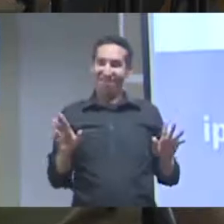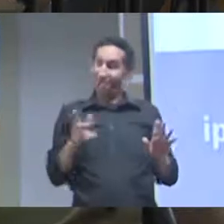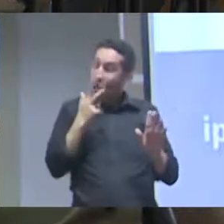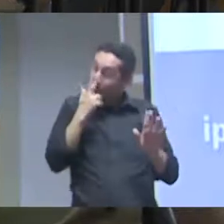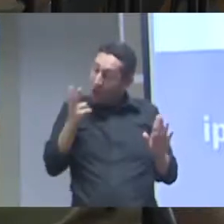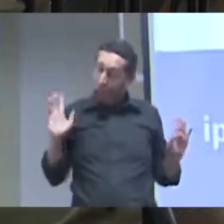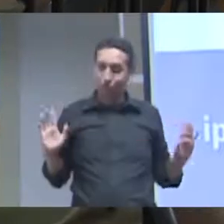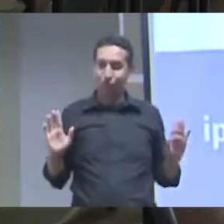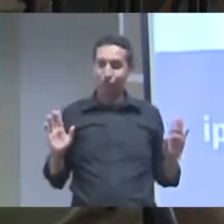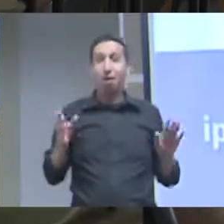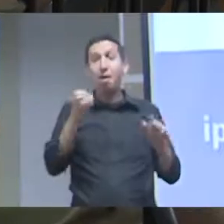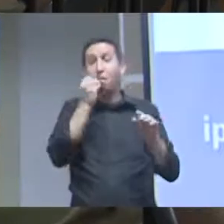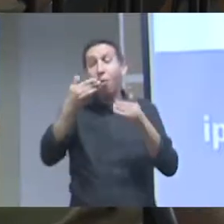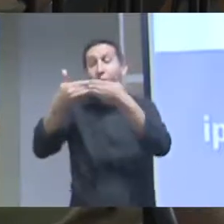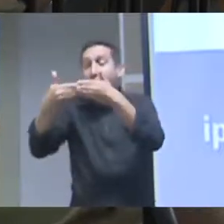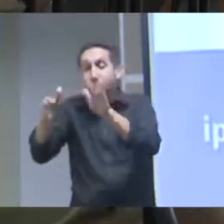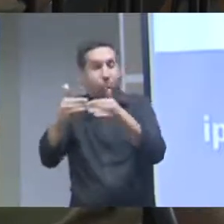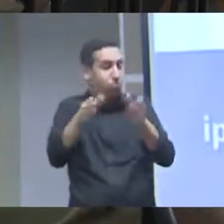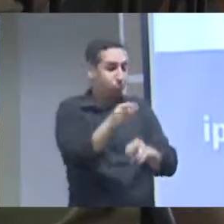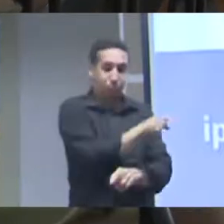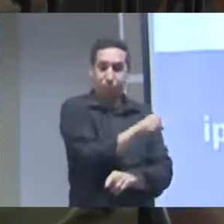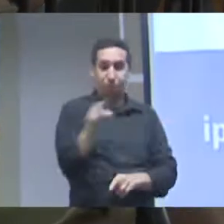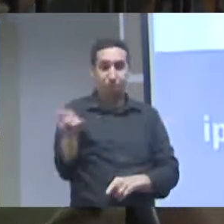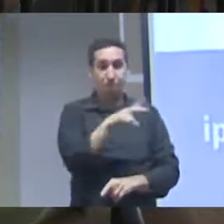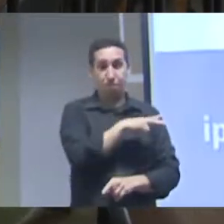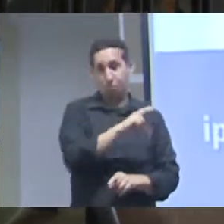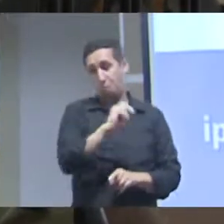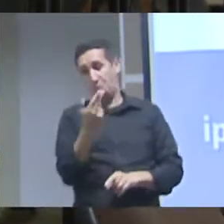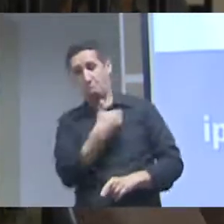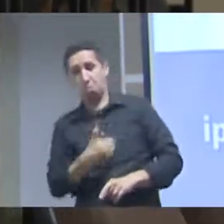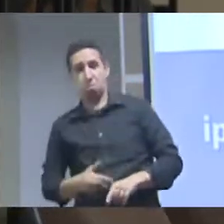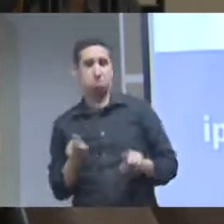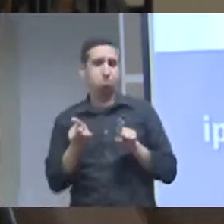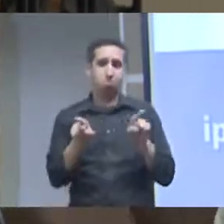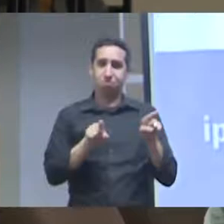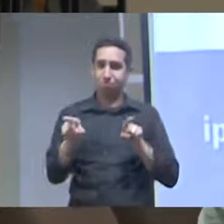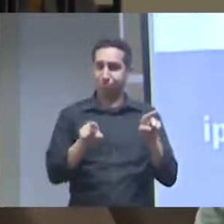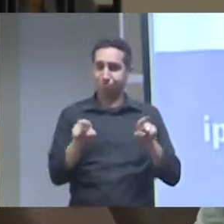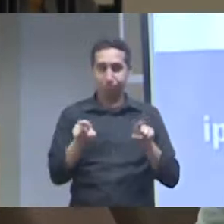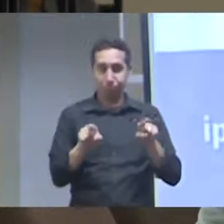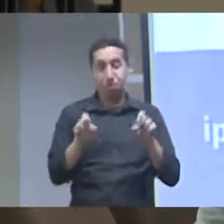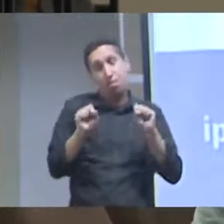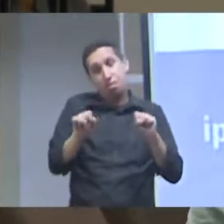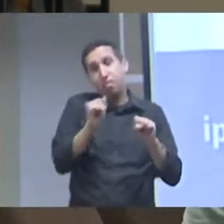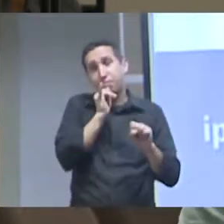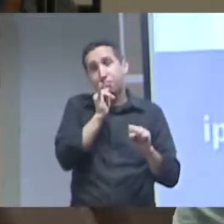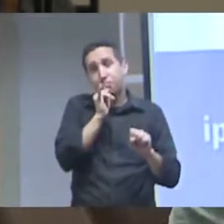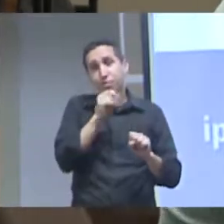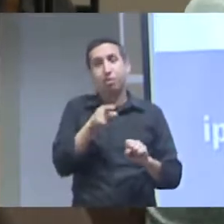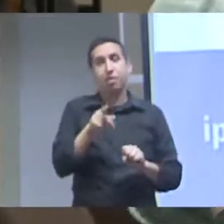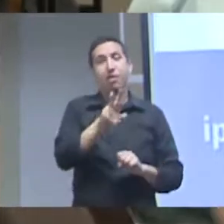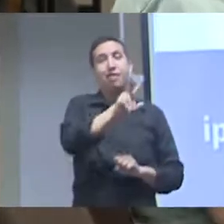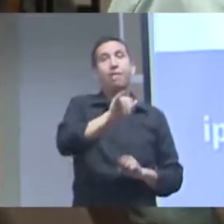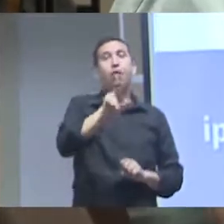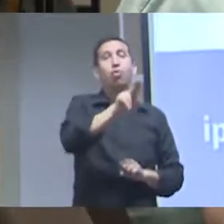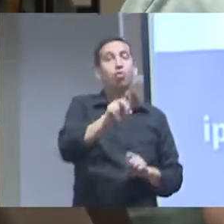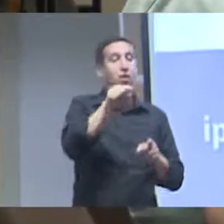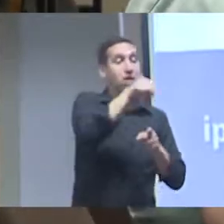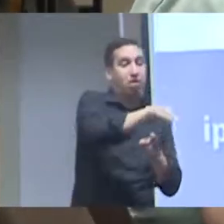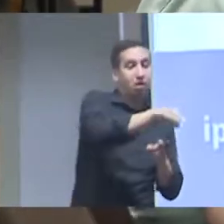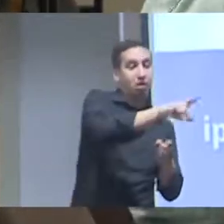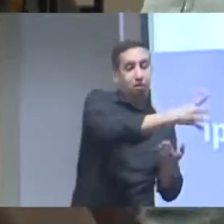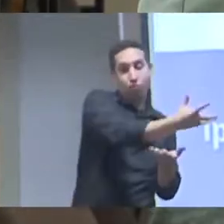estatal é sempre bom e eu acho que não é necessariamente assim eu acho que o legal é ter os dados abertos e qualquer um poder